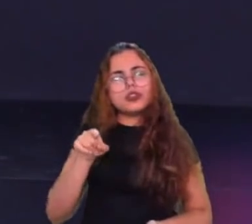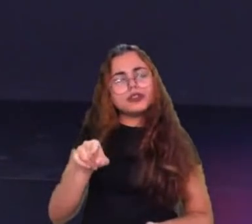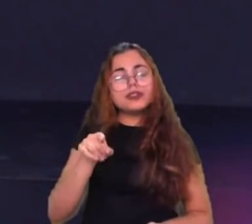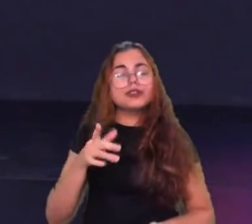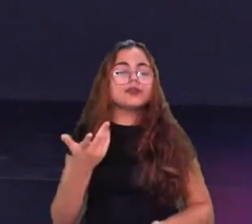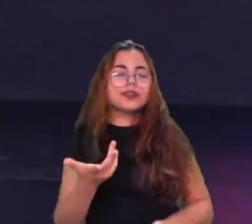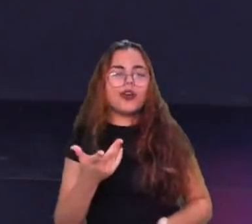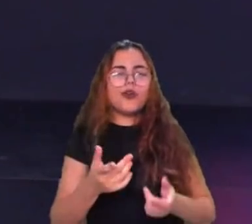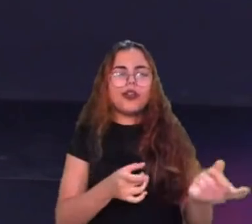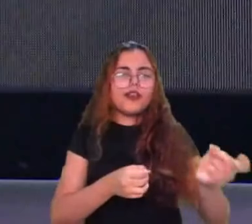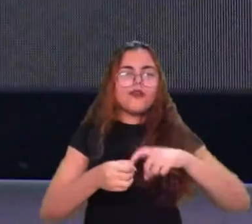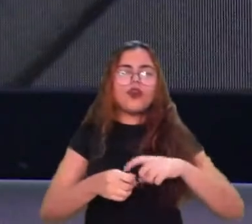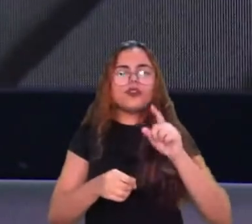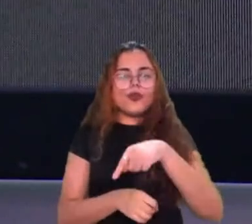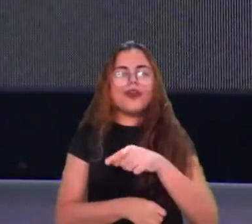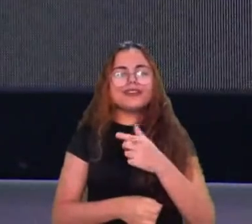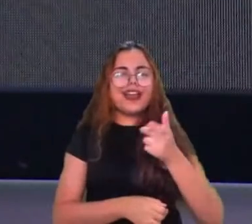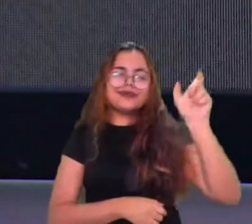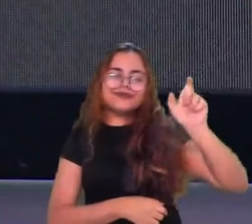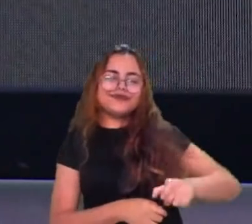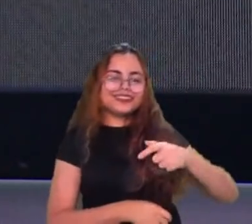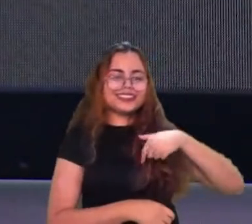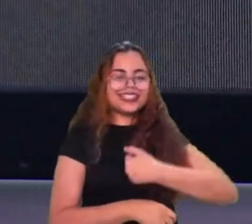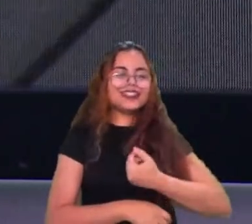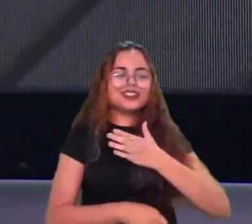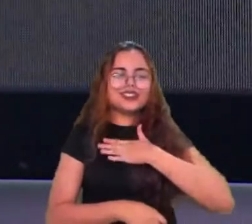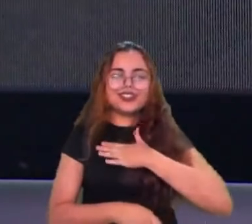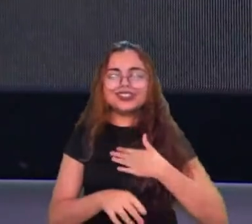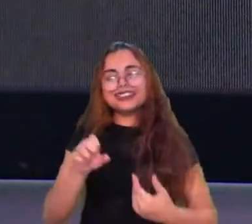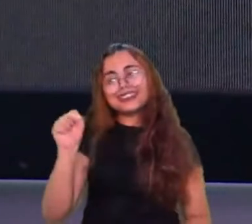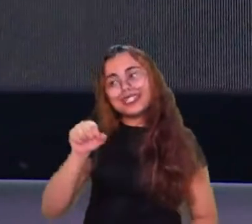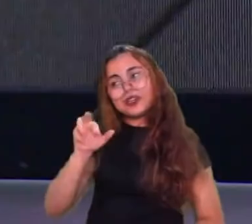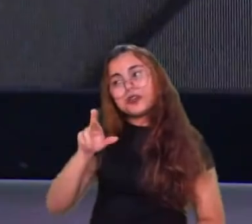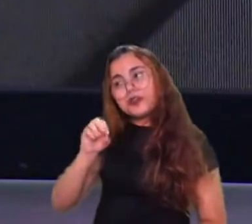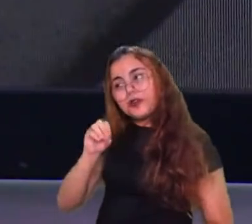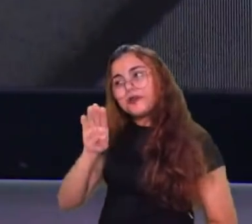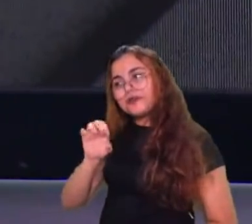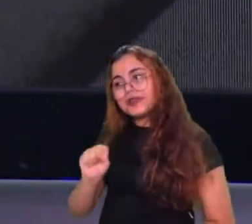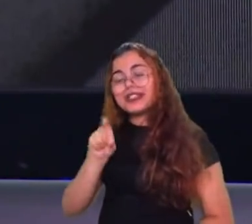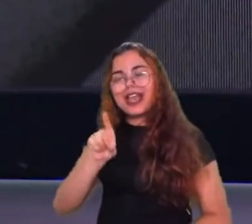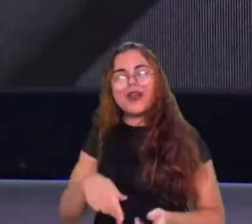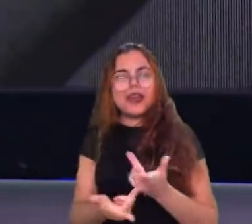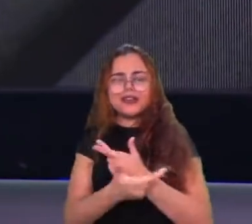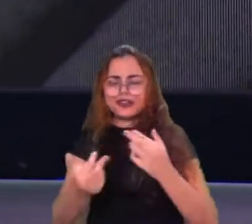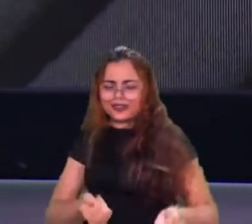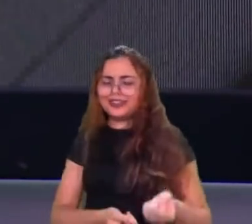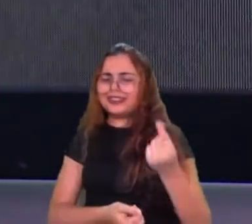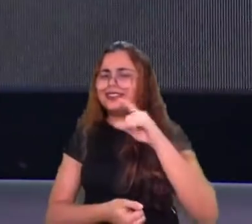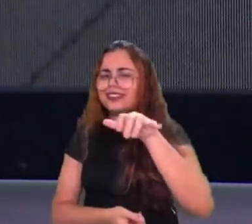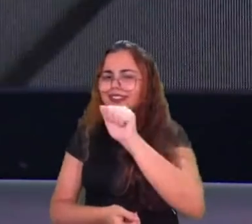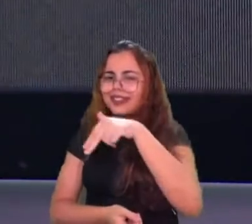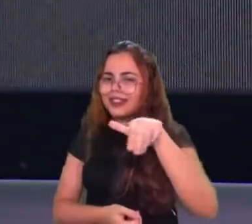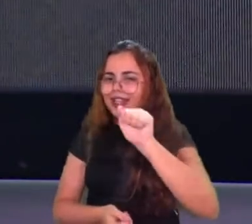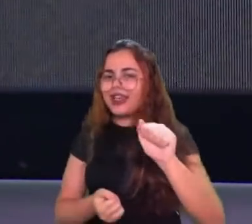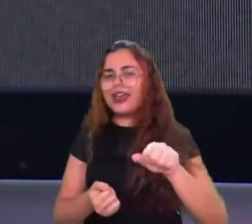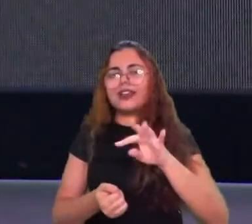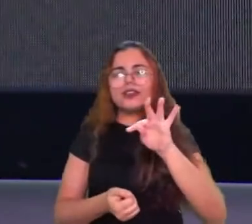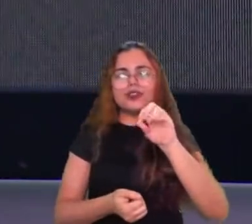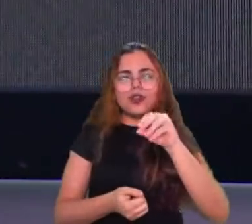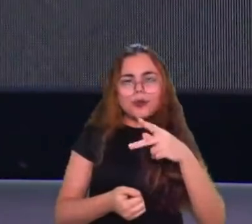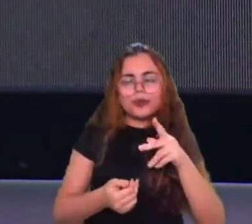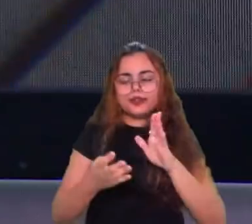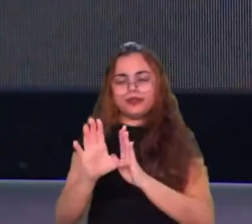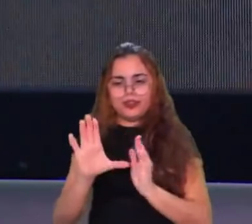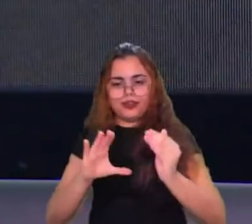gosta é, assim o Robs, cara se tem um cara que vai fazer essas coisas esquisitas de Jana Top Ivern Top também que eu vi tô